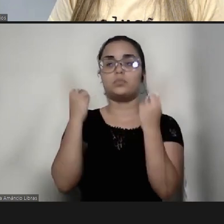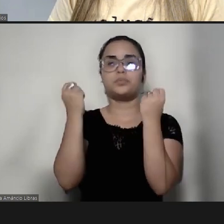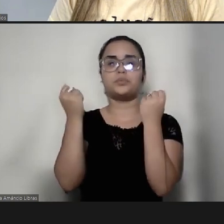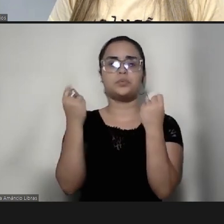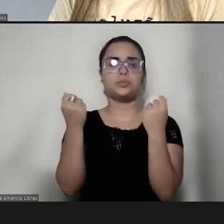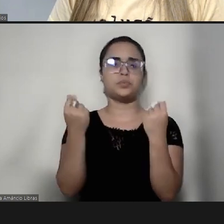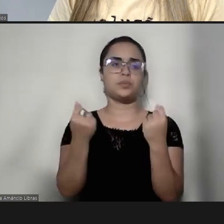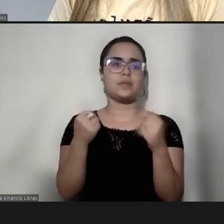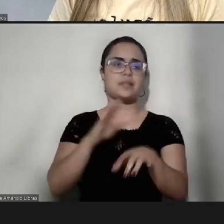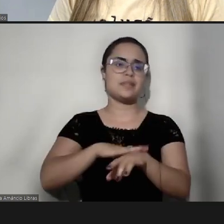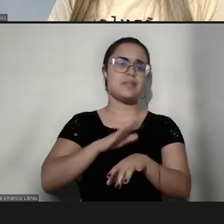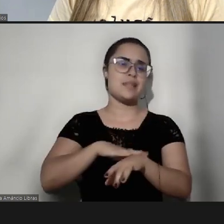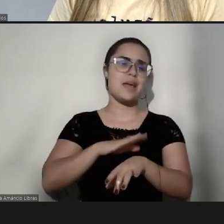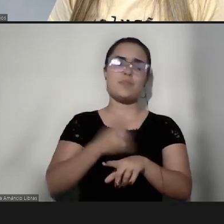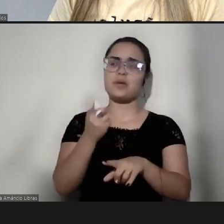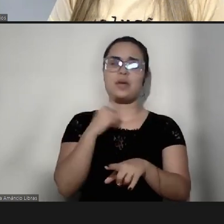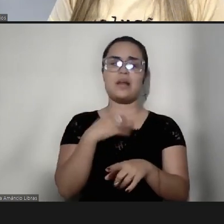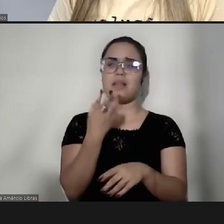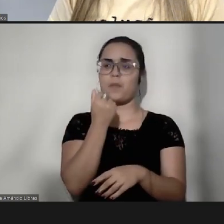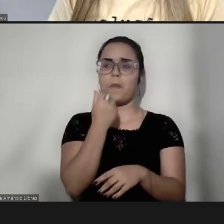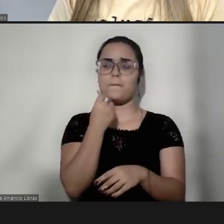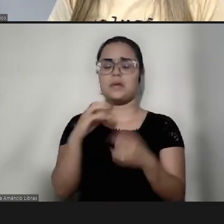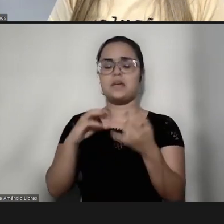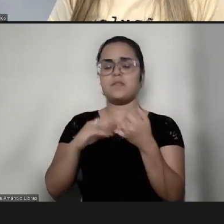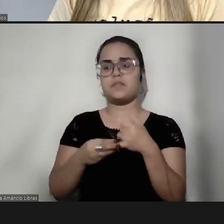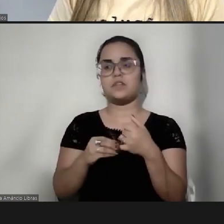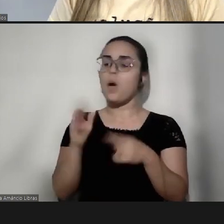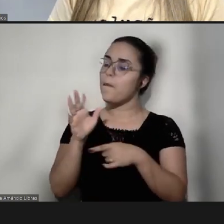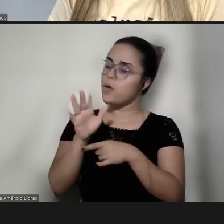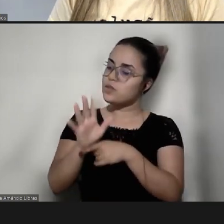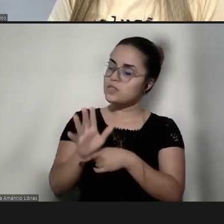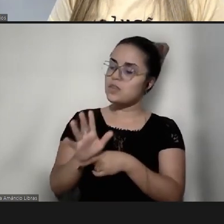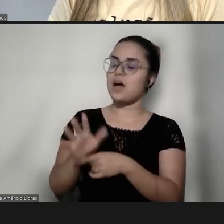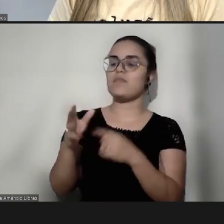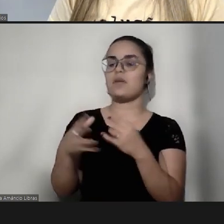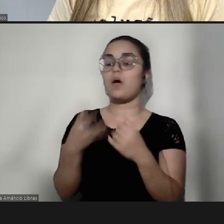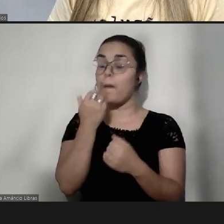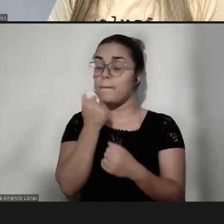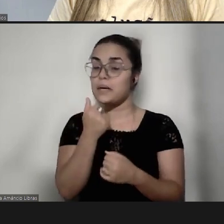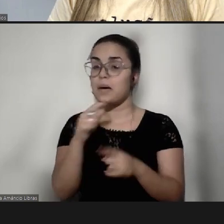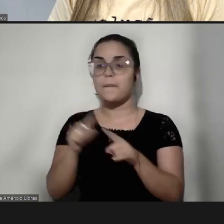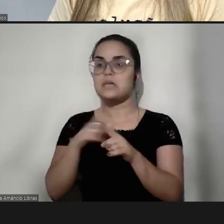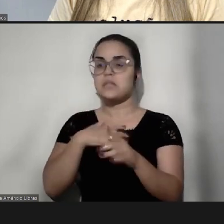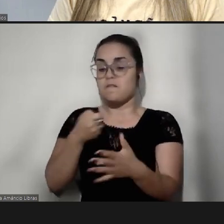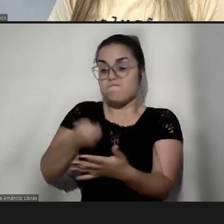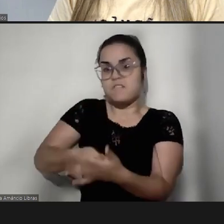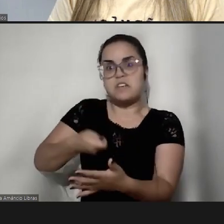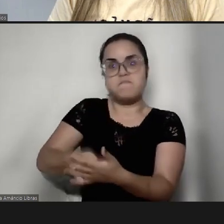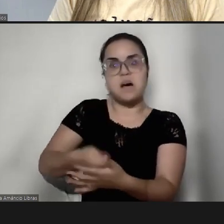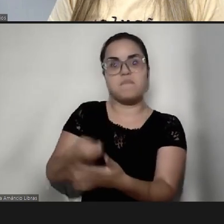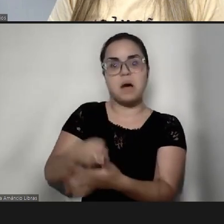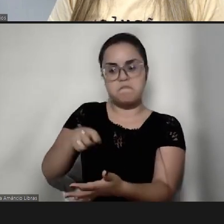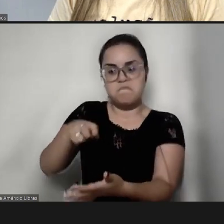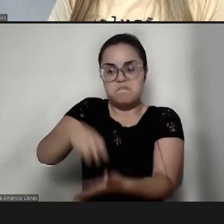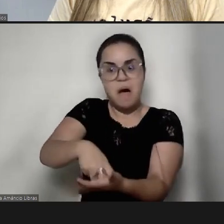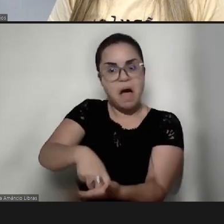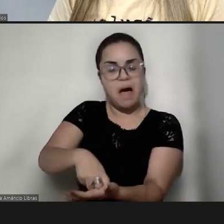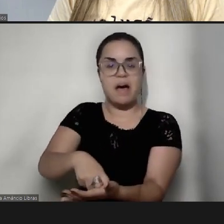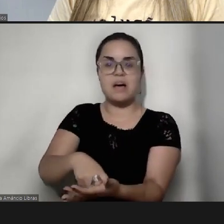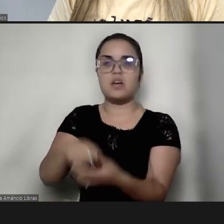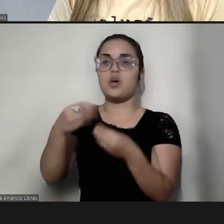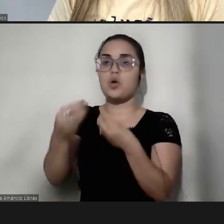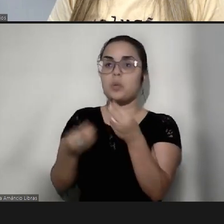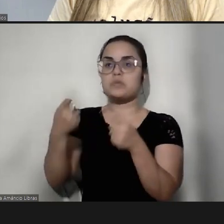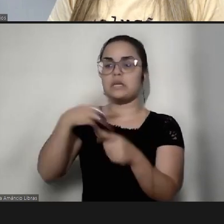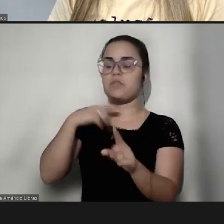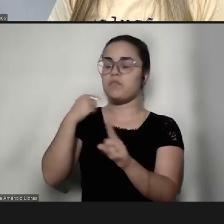comia feijão, eu apresentava, comia, mas sem forçar, sem que aquilo fosse um fardo e